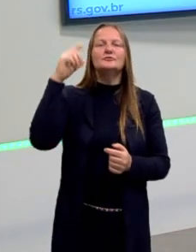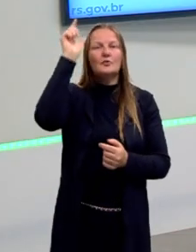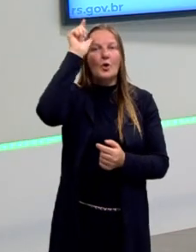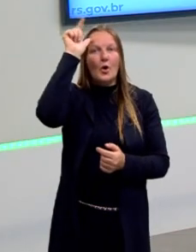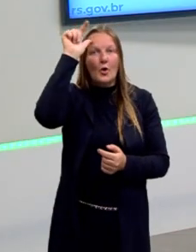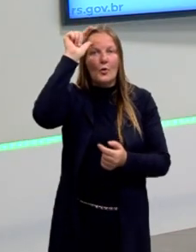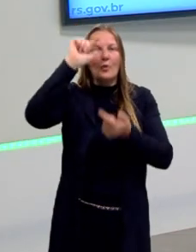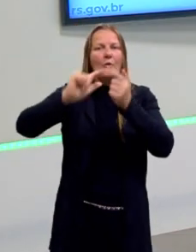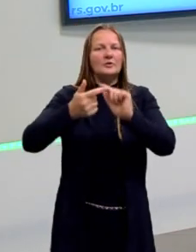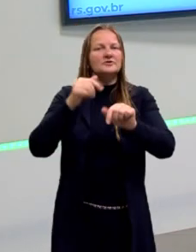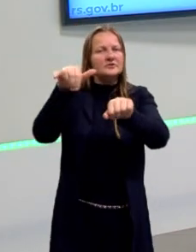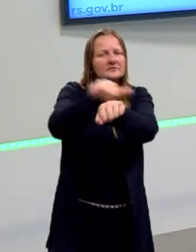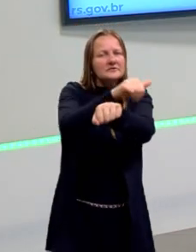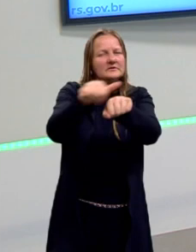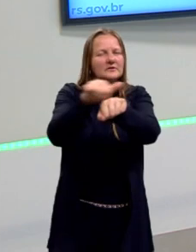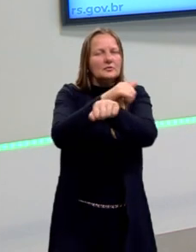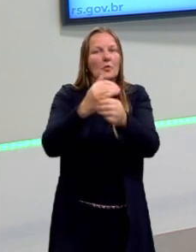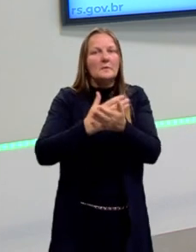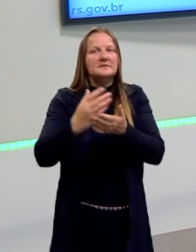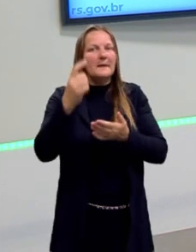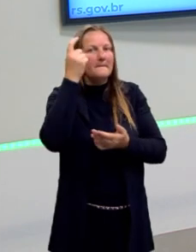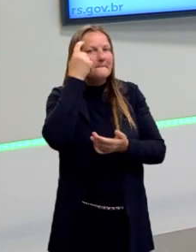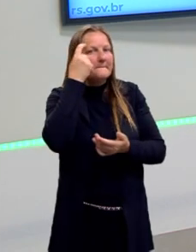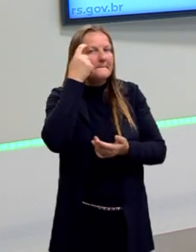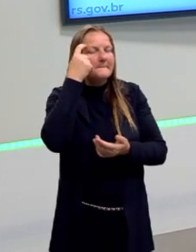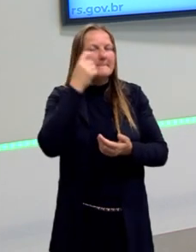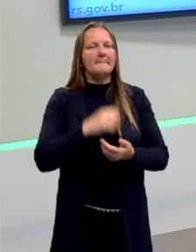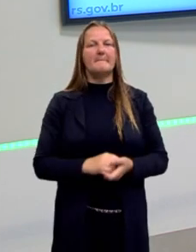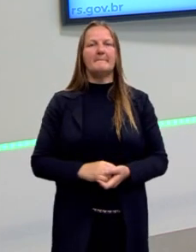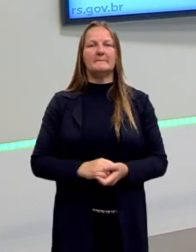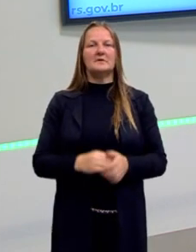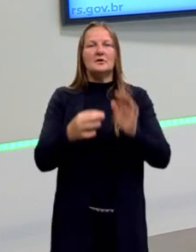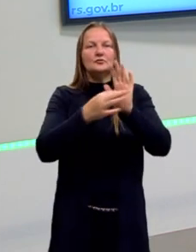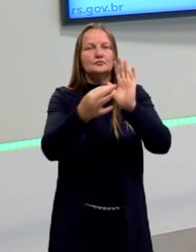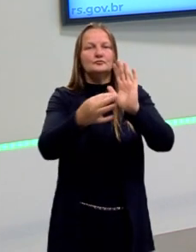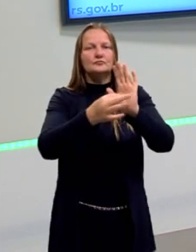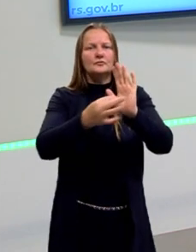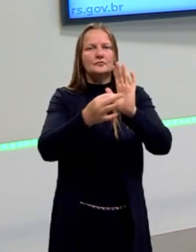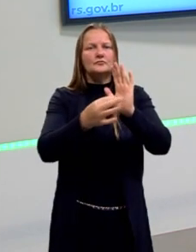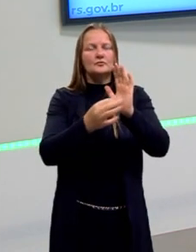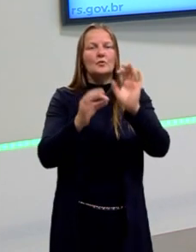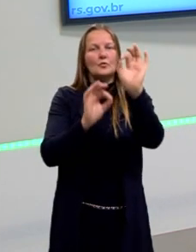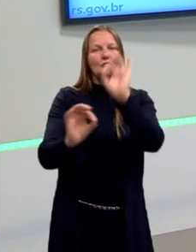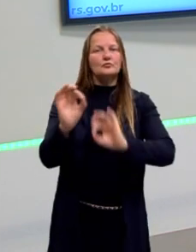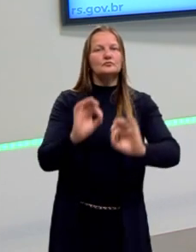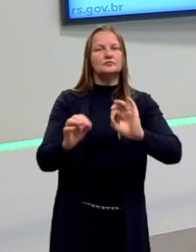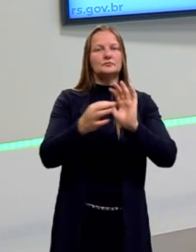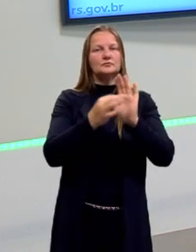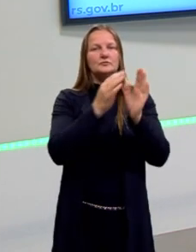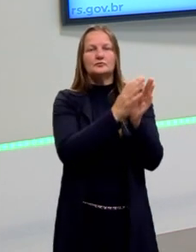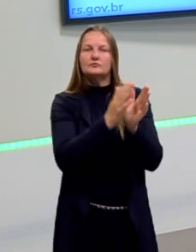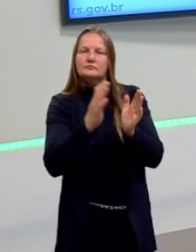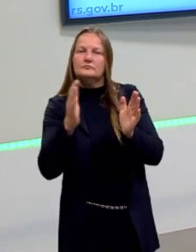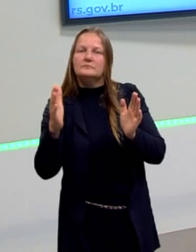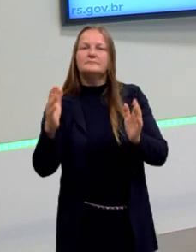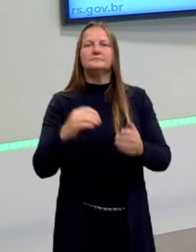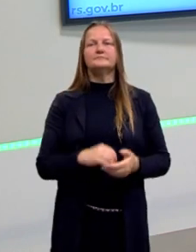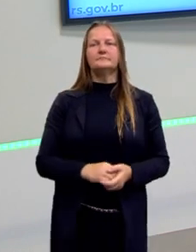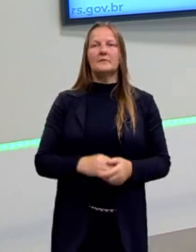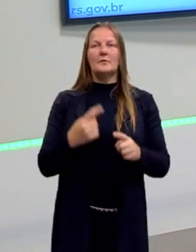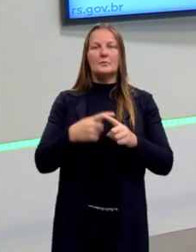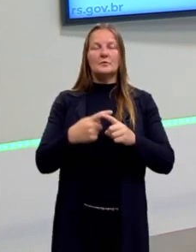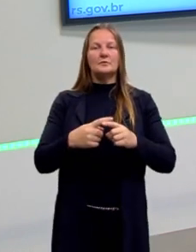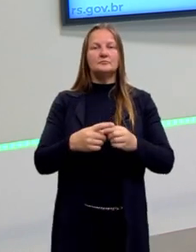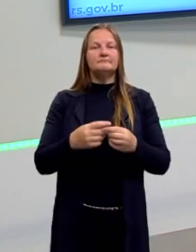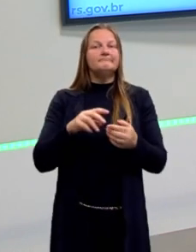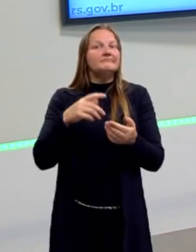como uma ferramenta para nós ter um pensamento argumentado, um pensamento encadeado, justamente para não